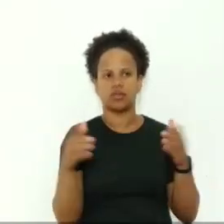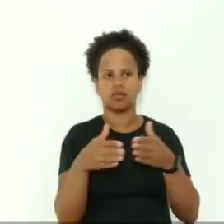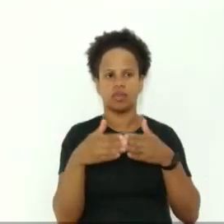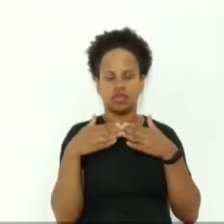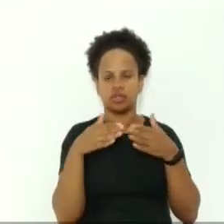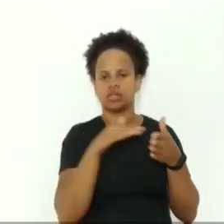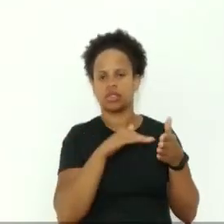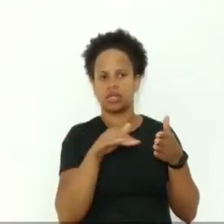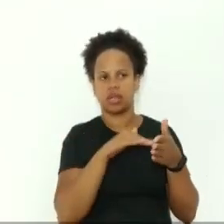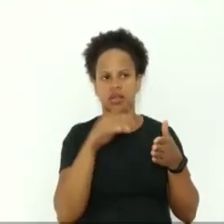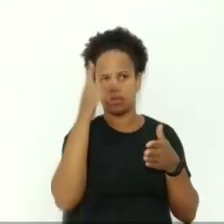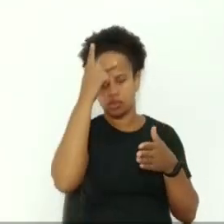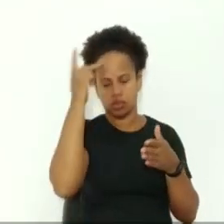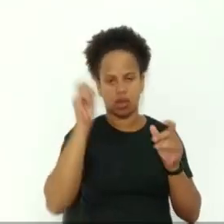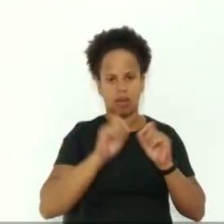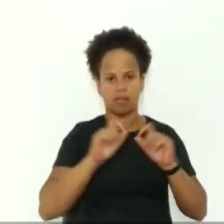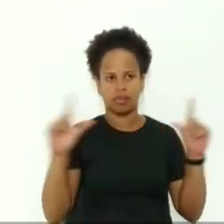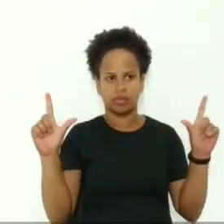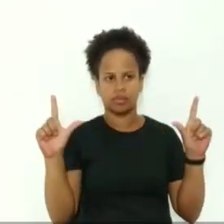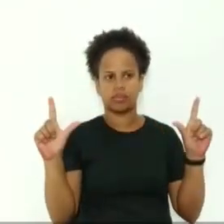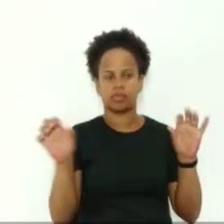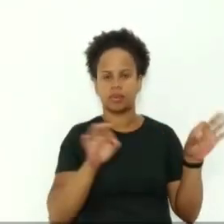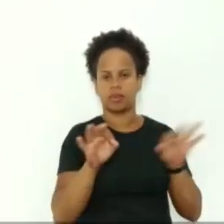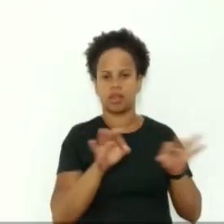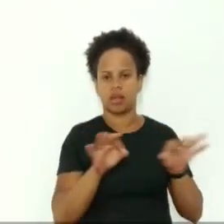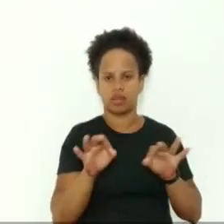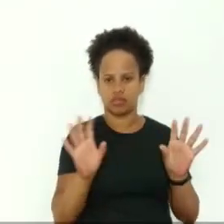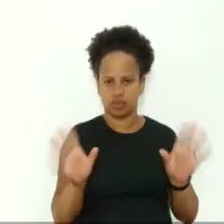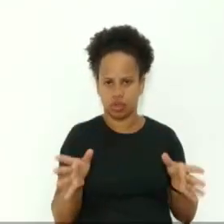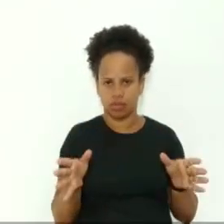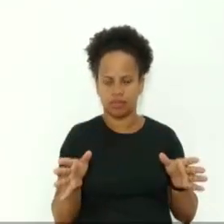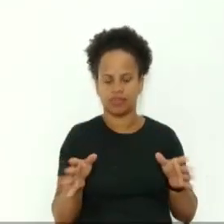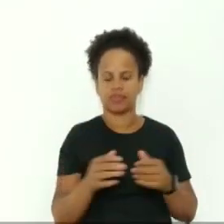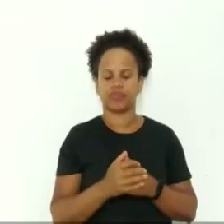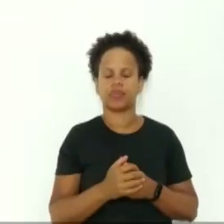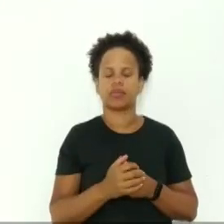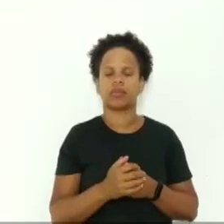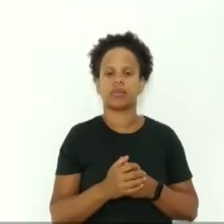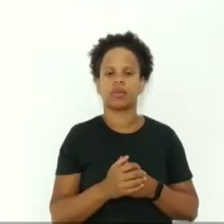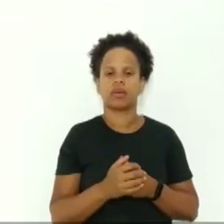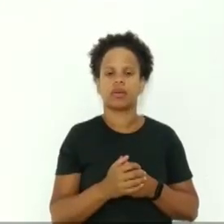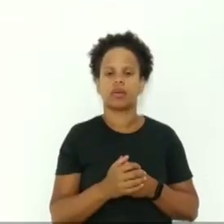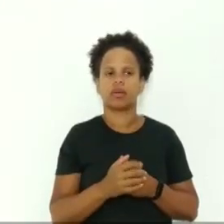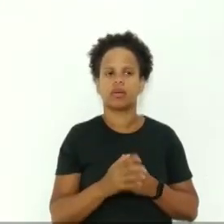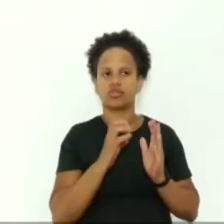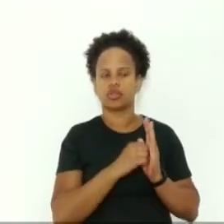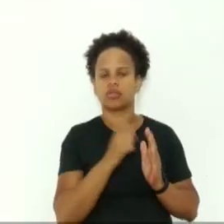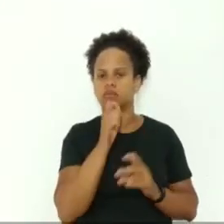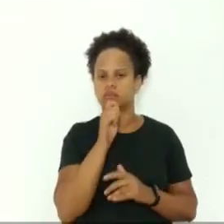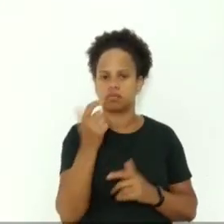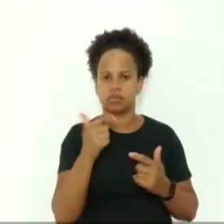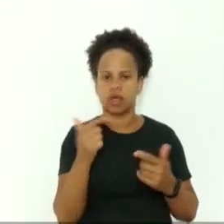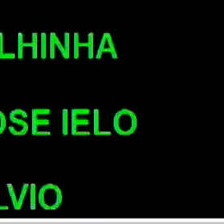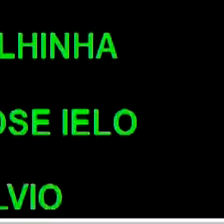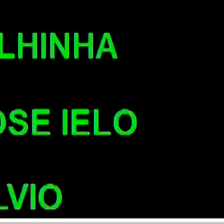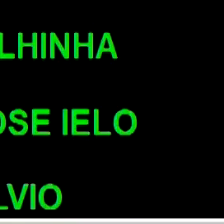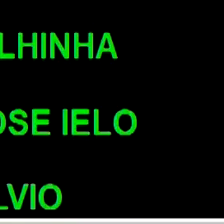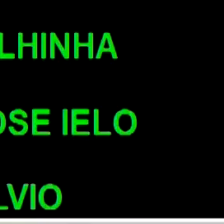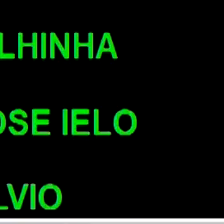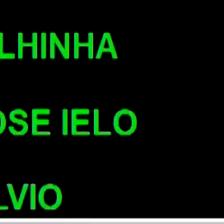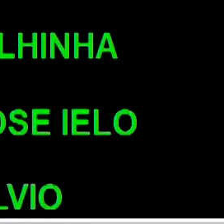o painel para a gente... Ela já está preparada, então, não tendo nenhum inscrito, vamos colocar em votação também a mensagem.